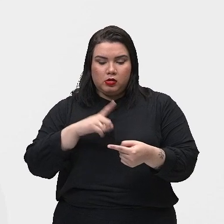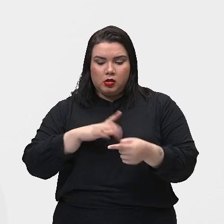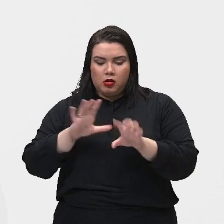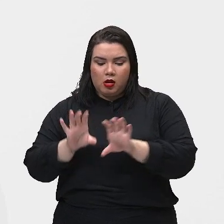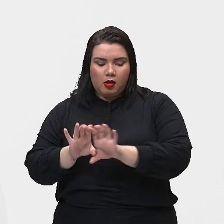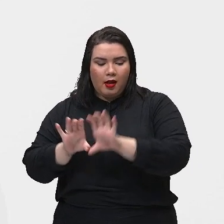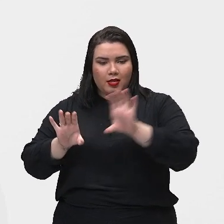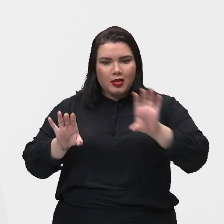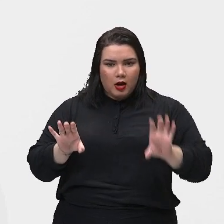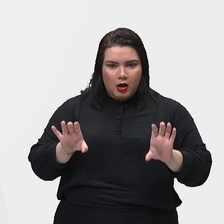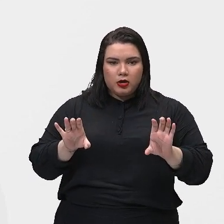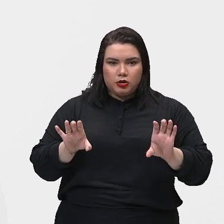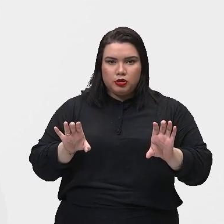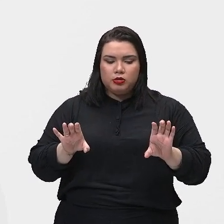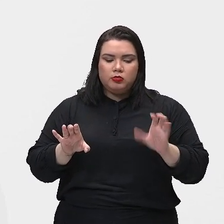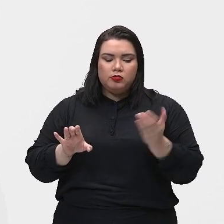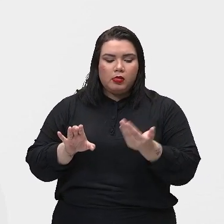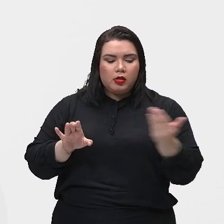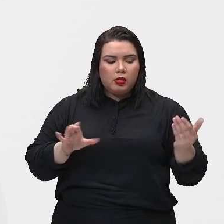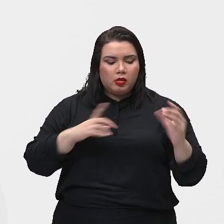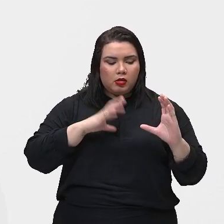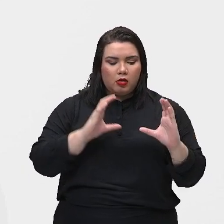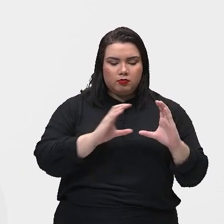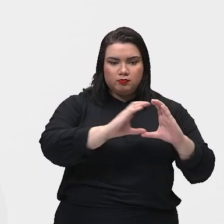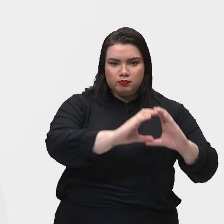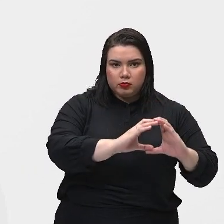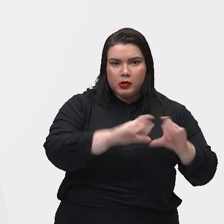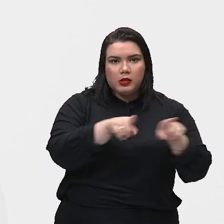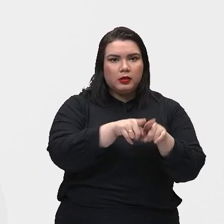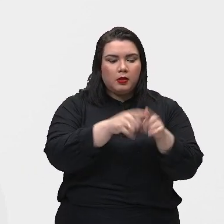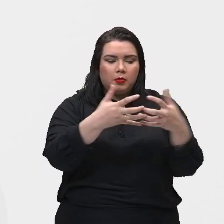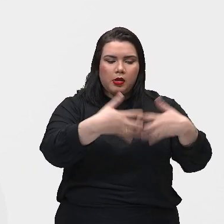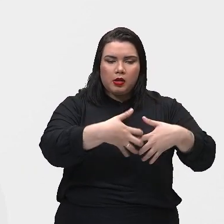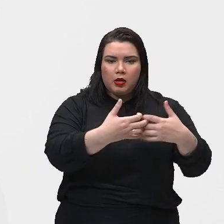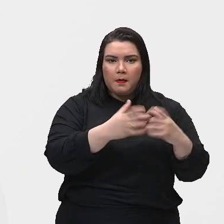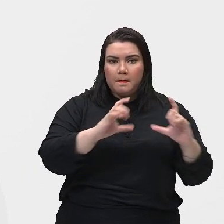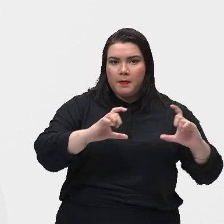traseira por meio de uma corrente, como nós vemos aí.